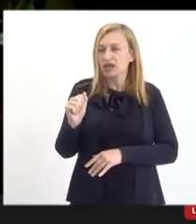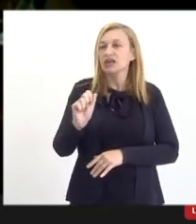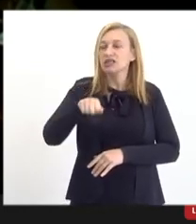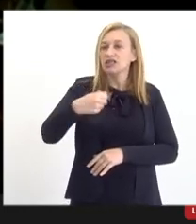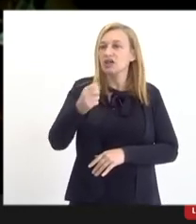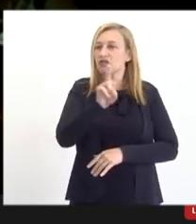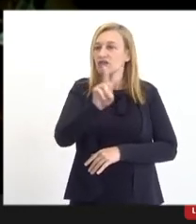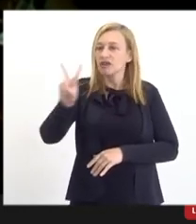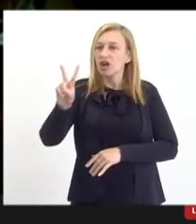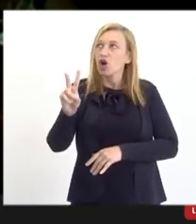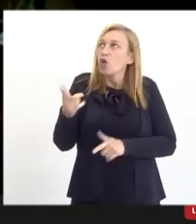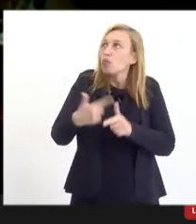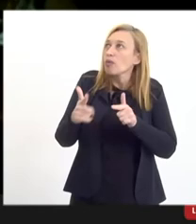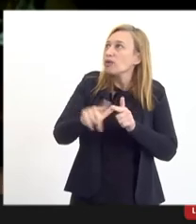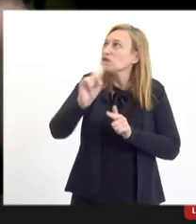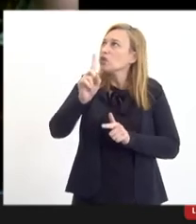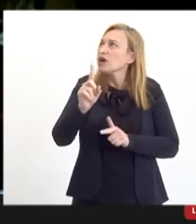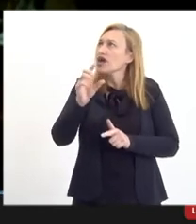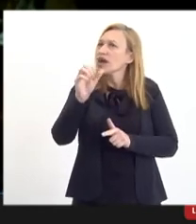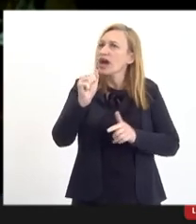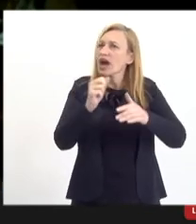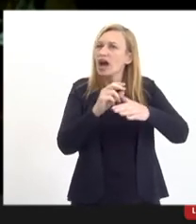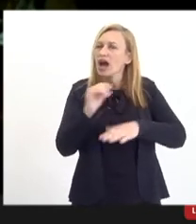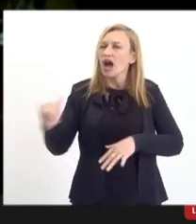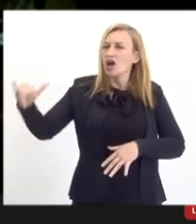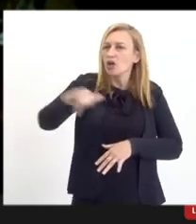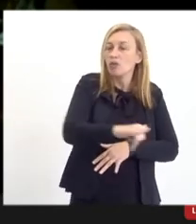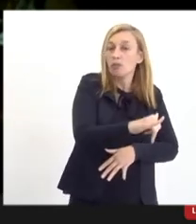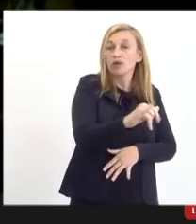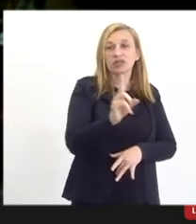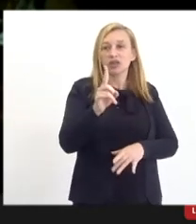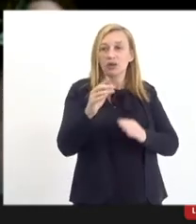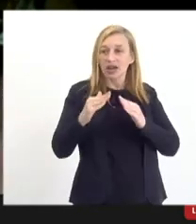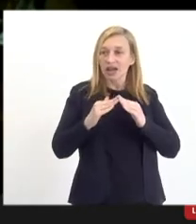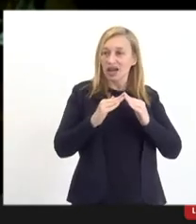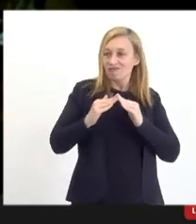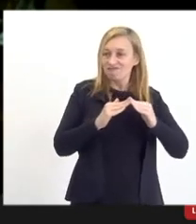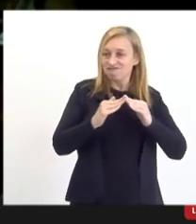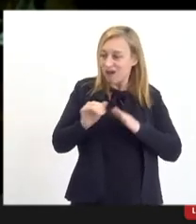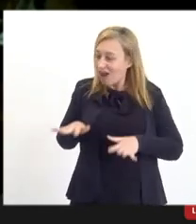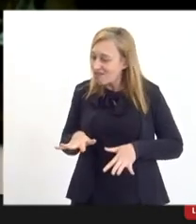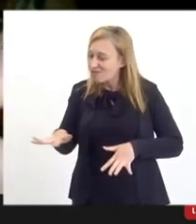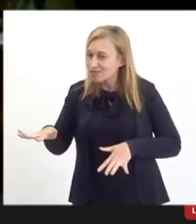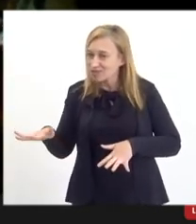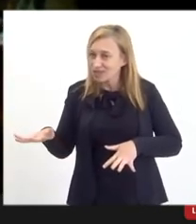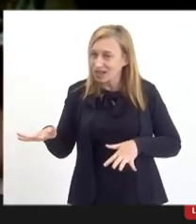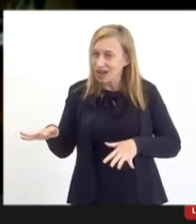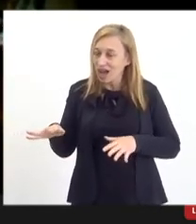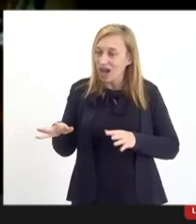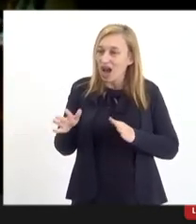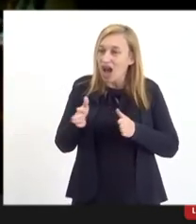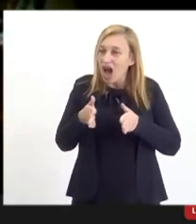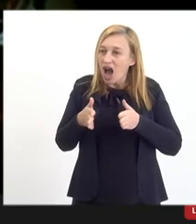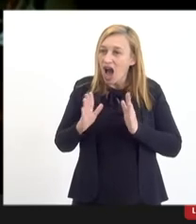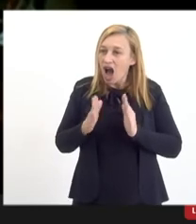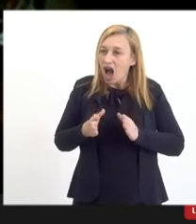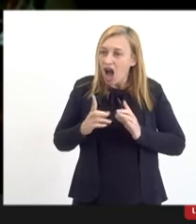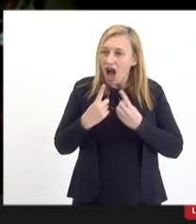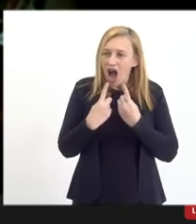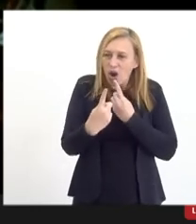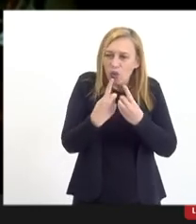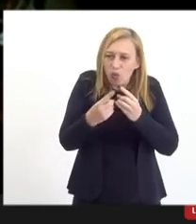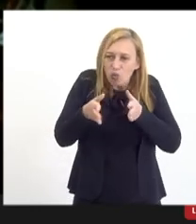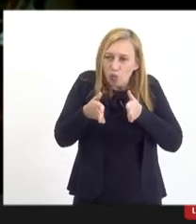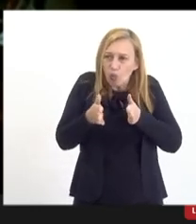o acesso ao porto, porque tinha uma comunidade, então, as ruas eram estreitas, a carreta não fazia curva. Então, são